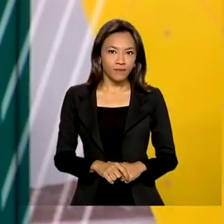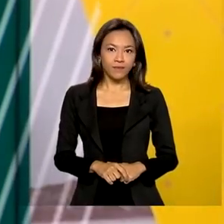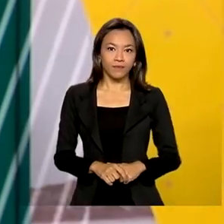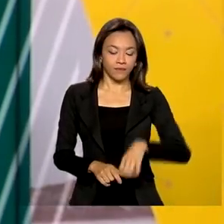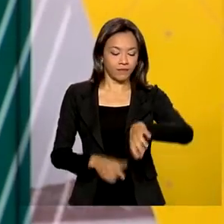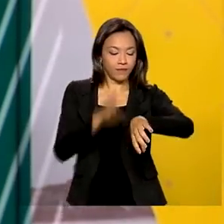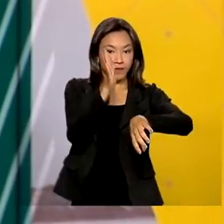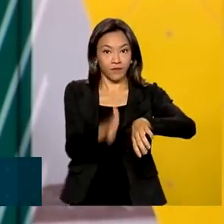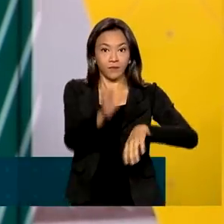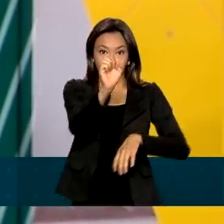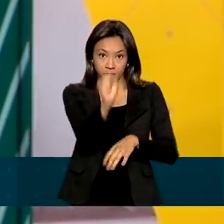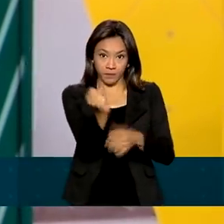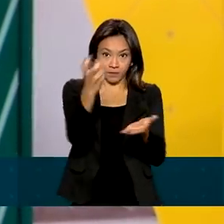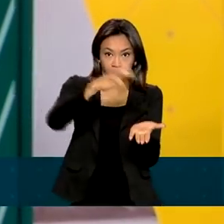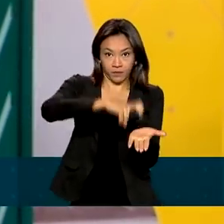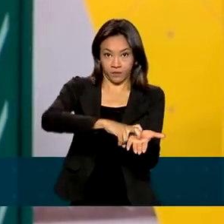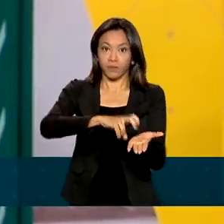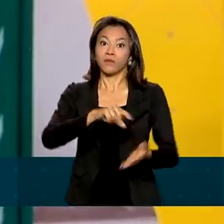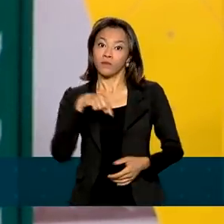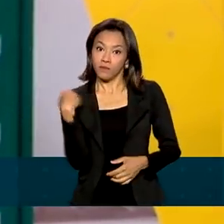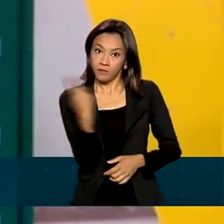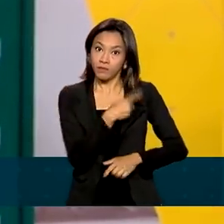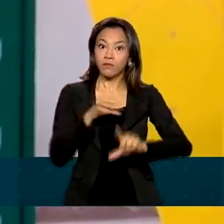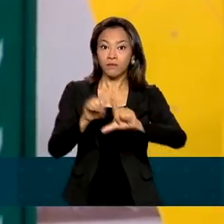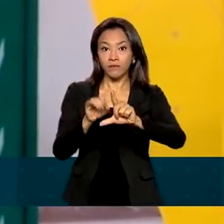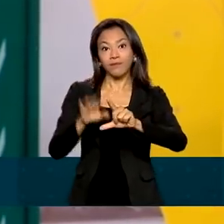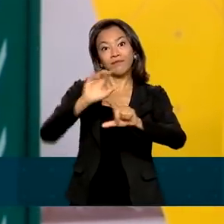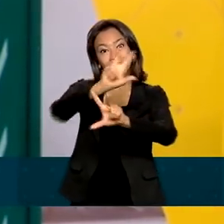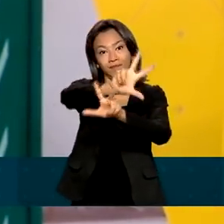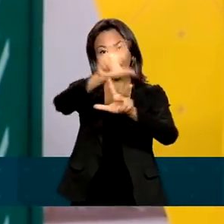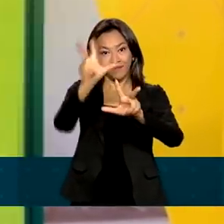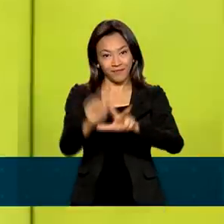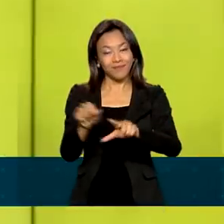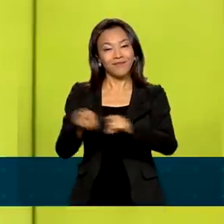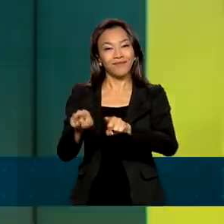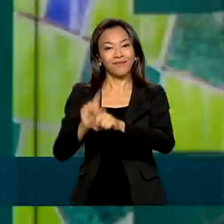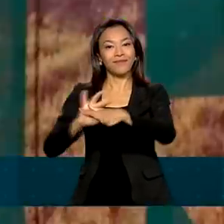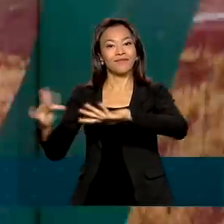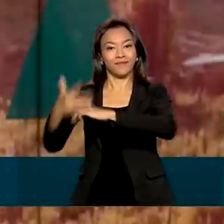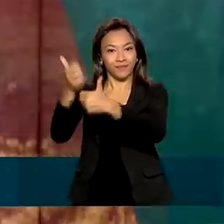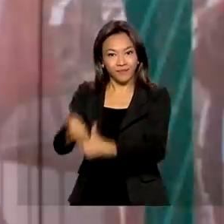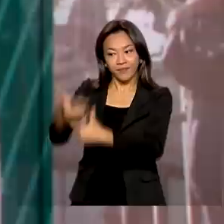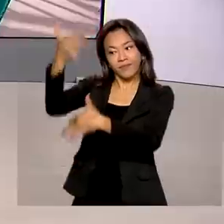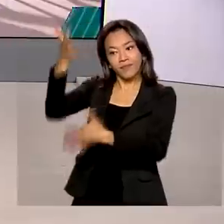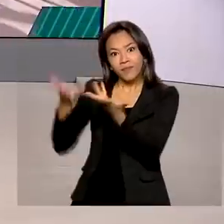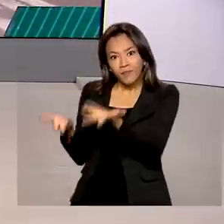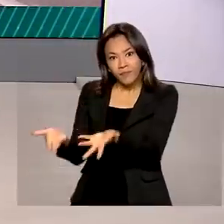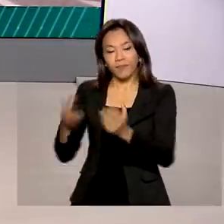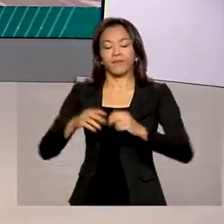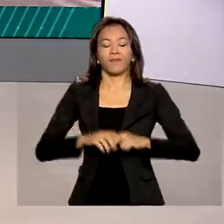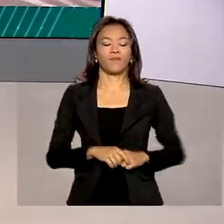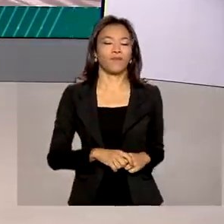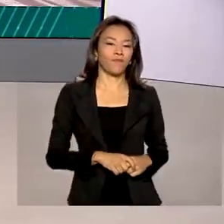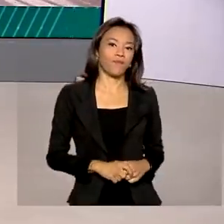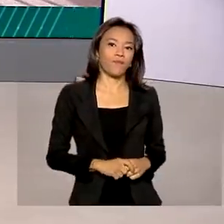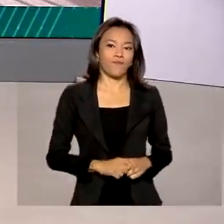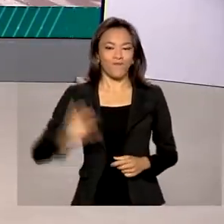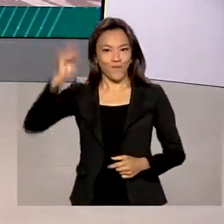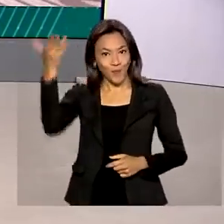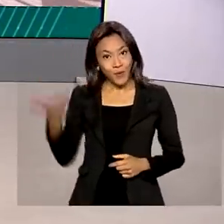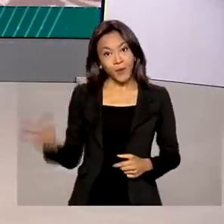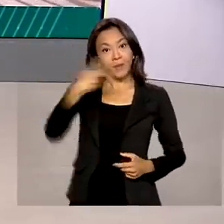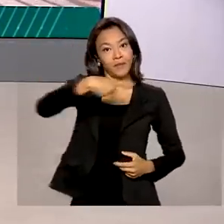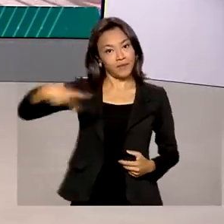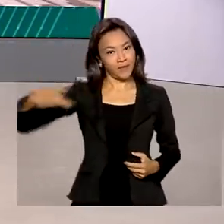São 8 horas da manhã e estamos ao vivo pela TV Brasil e nossas redes sociais. O presidente